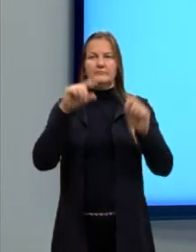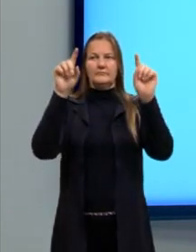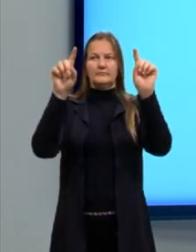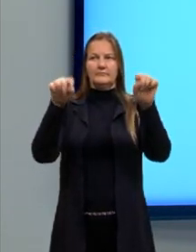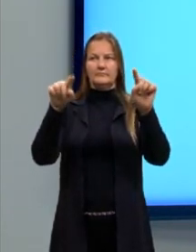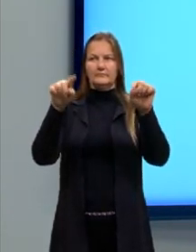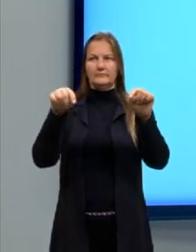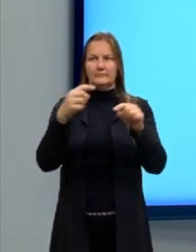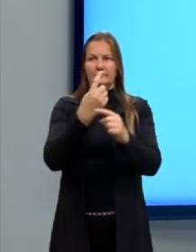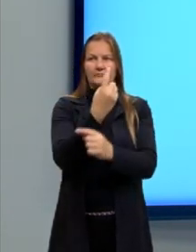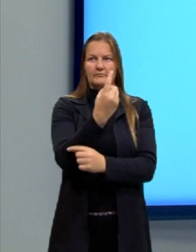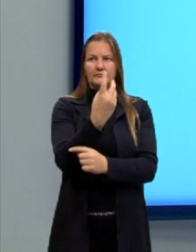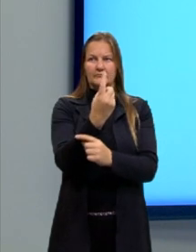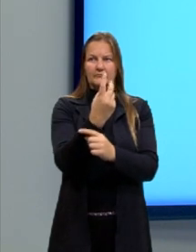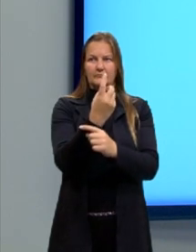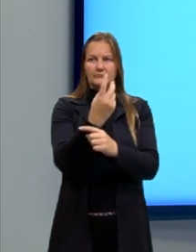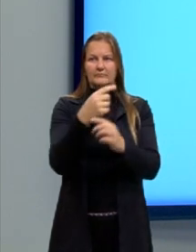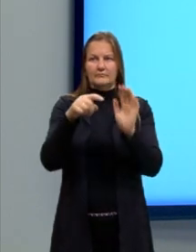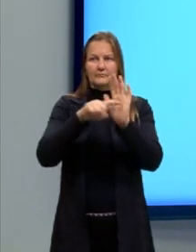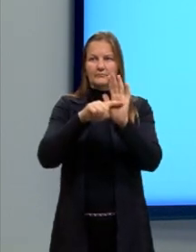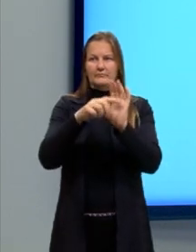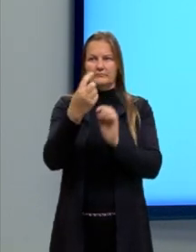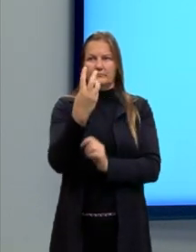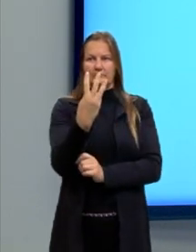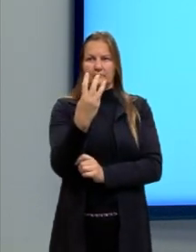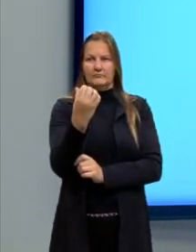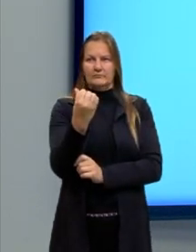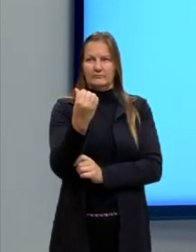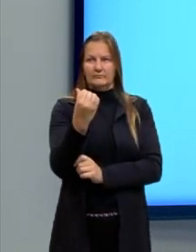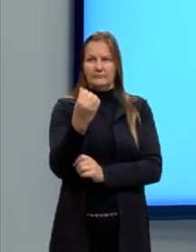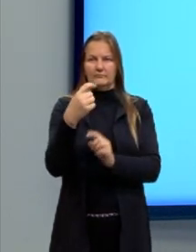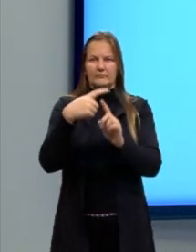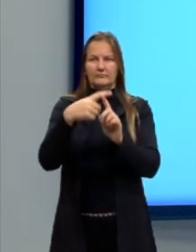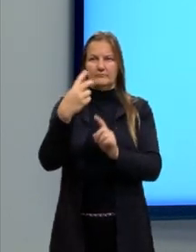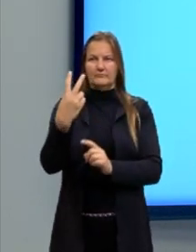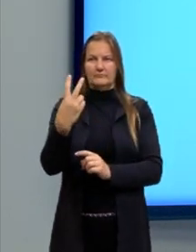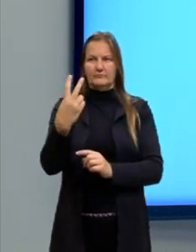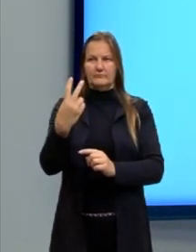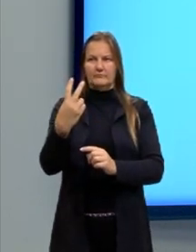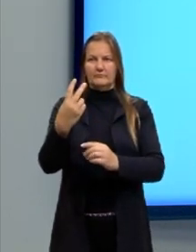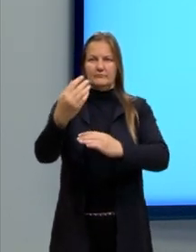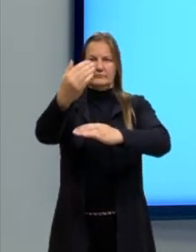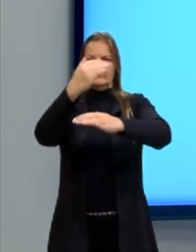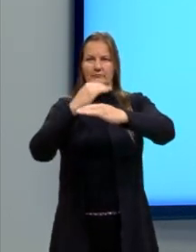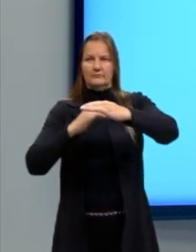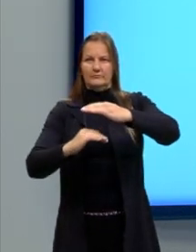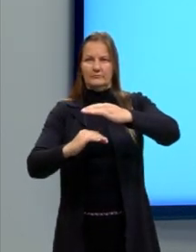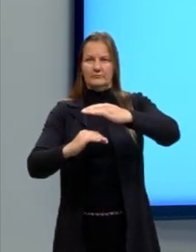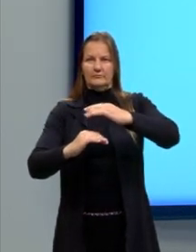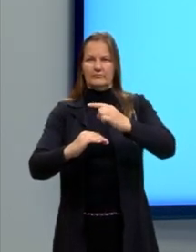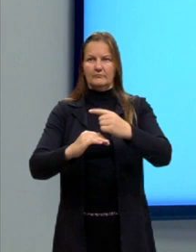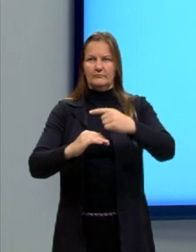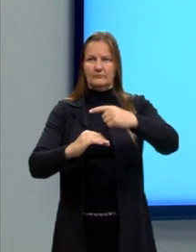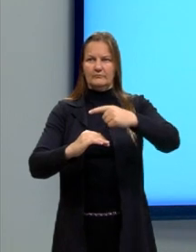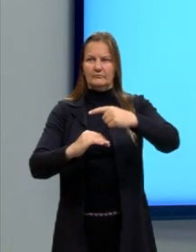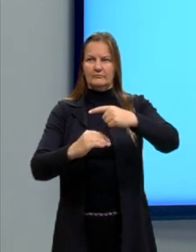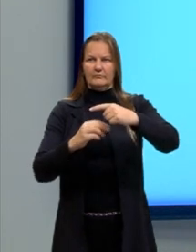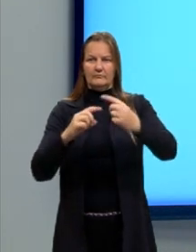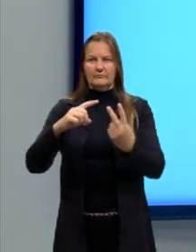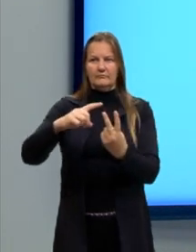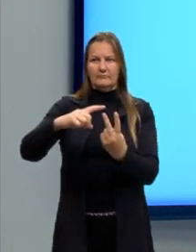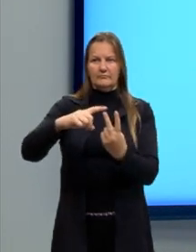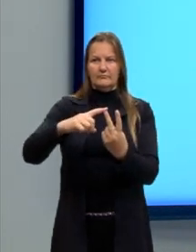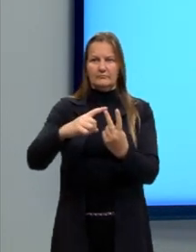de 12 menos 36, mais 2, no denominador, a raiz quadrada de